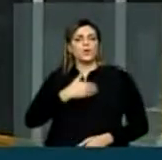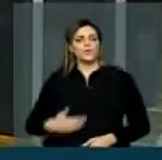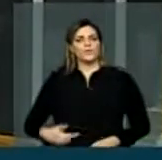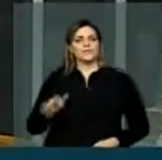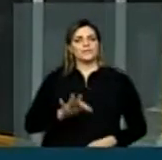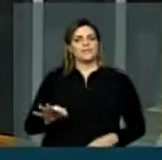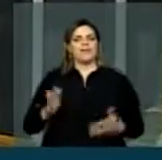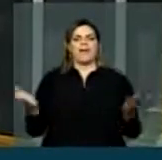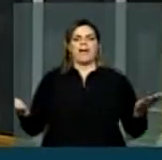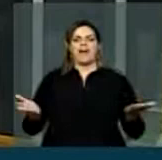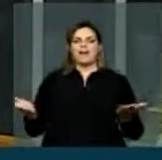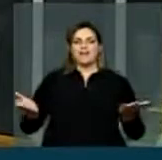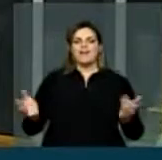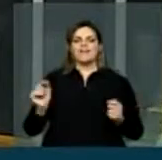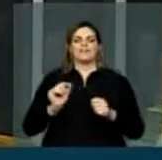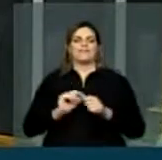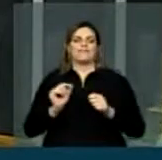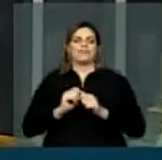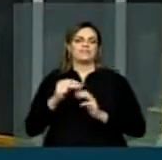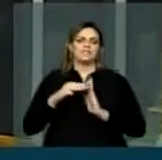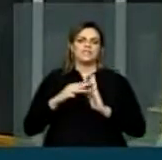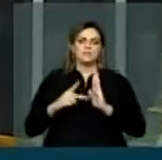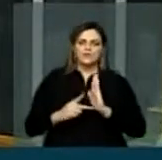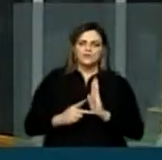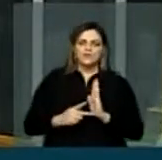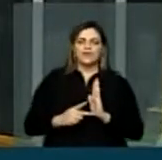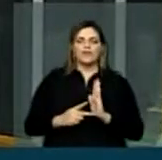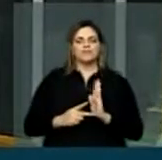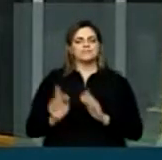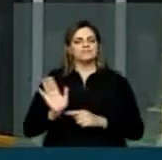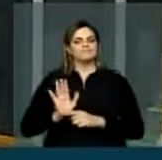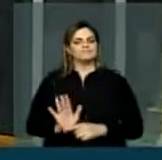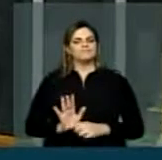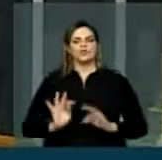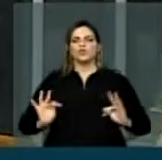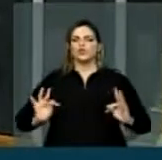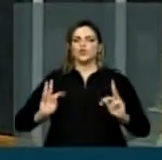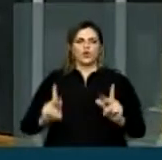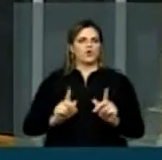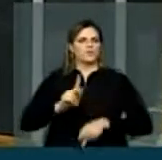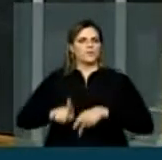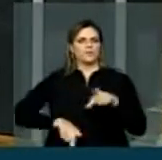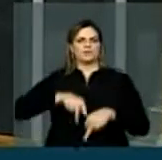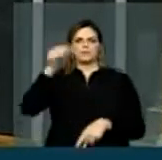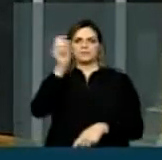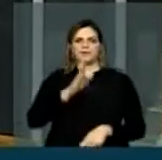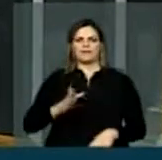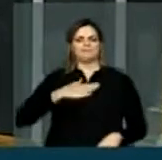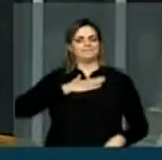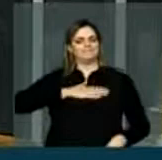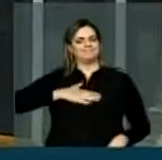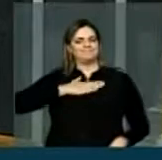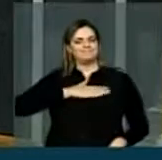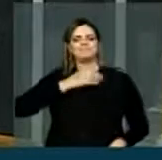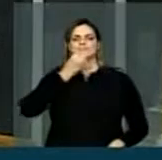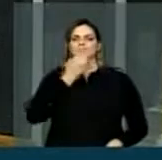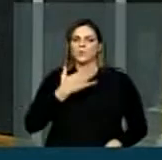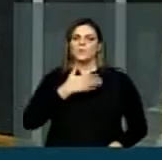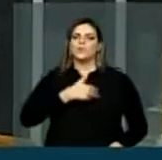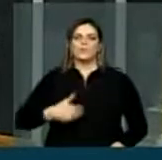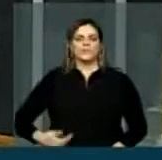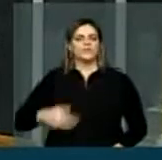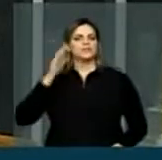agora, com essa medida provisória, faz com que toda a população brasileira realmente fique satisfeita com a posição adotada pelo